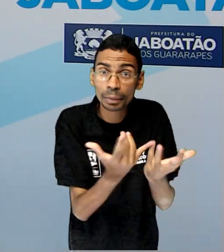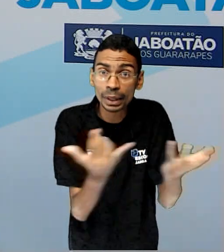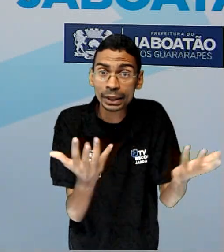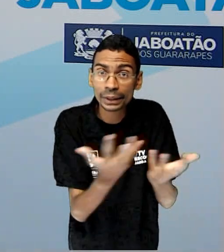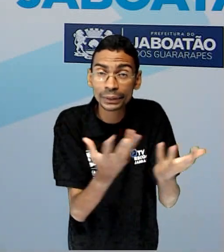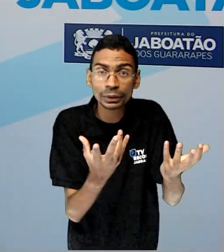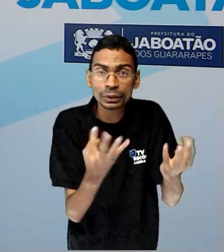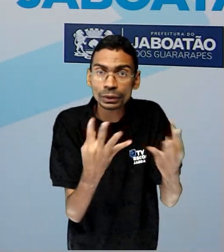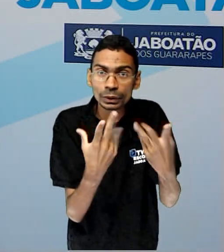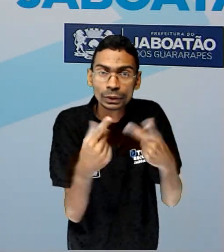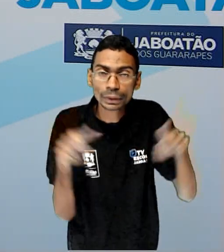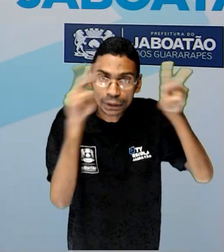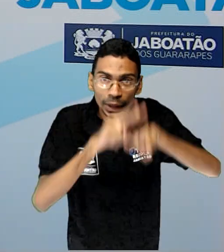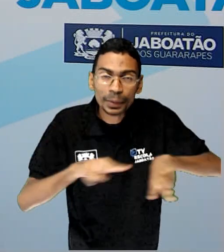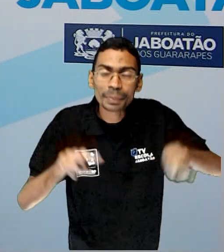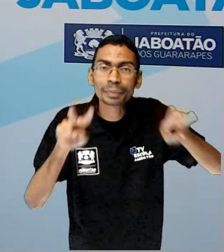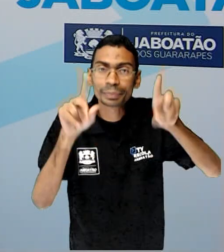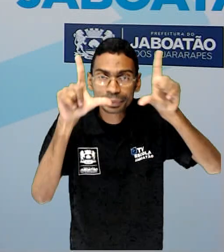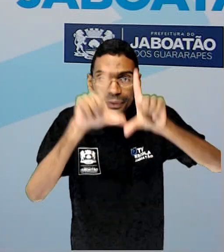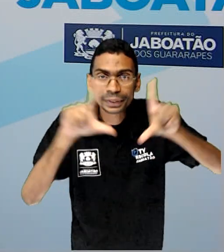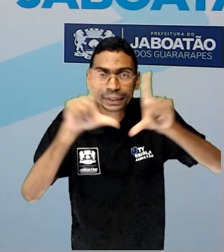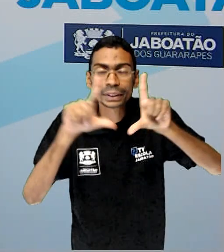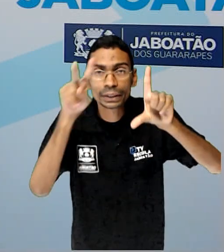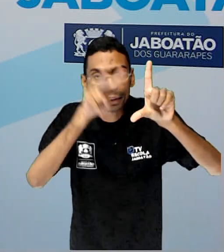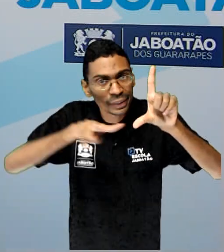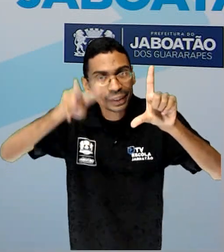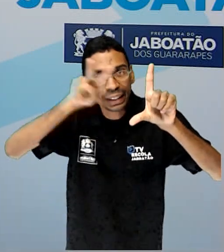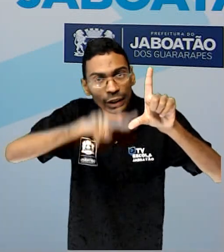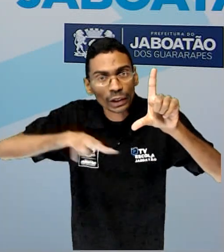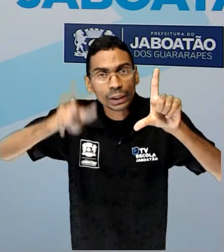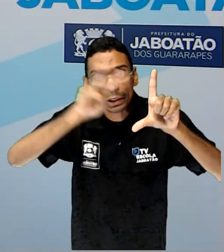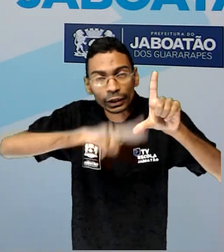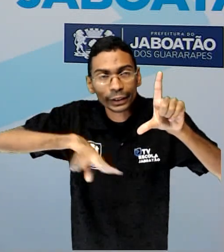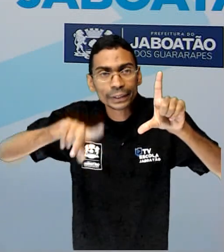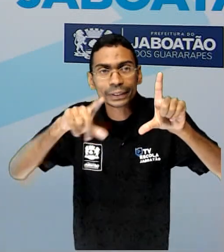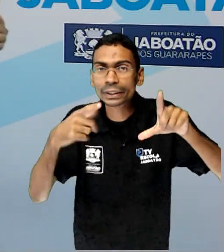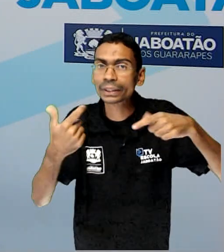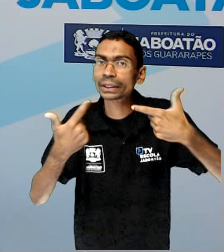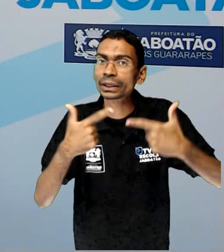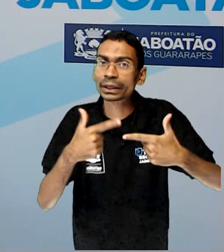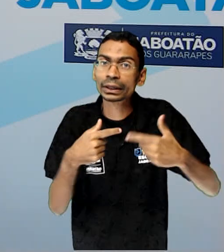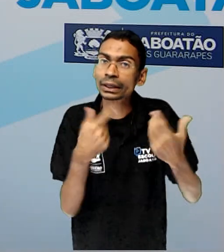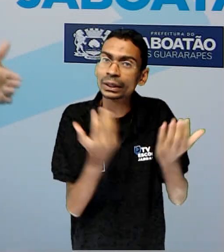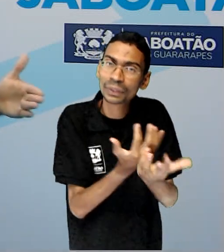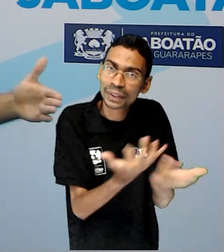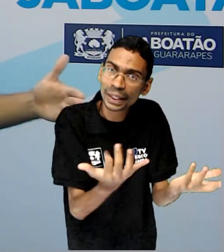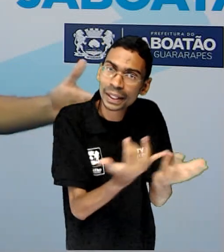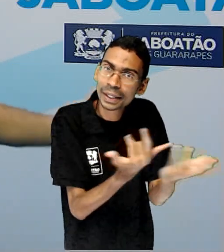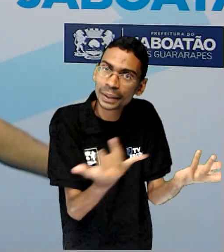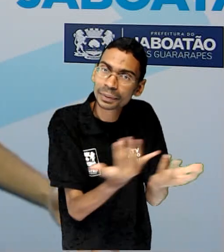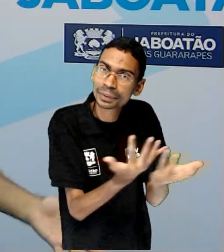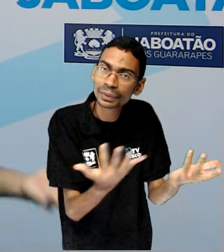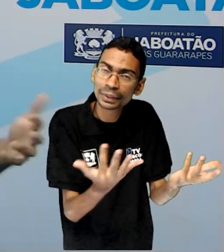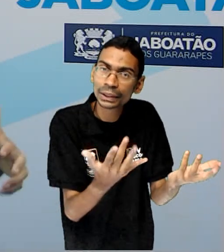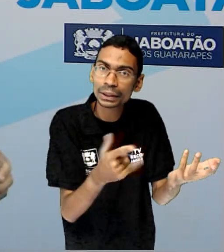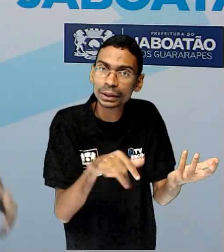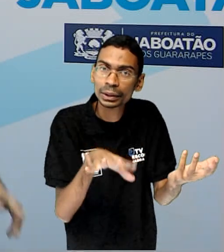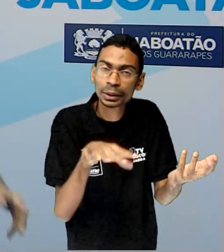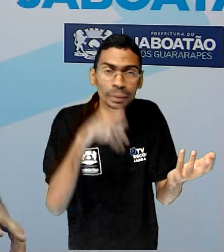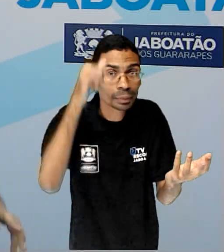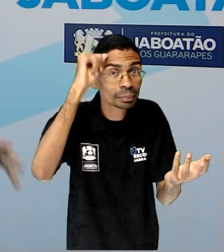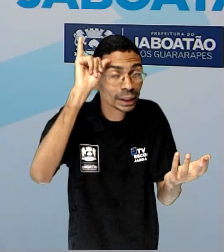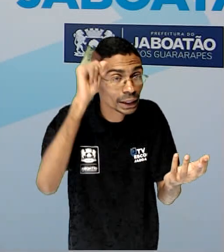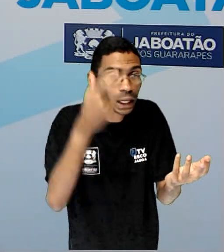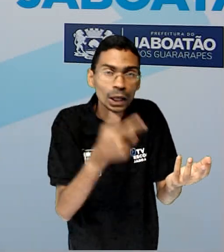tudo que você está vendo aqui nessas imagens, são campos, campos grandes de pastagens, para que o rebanho